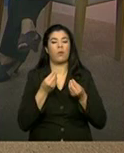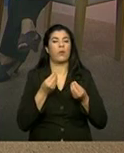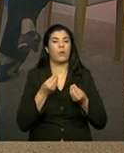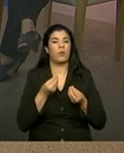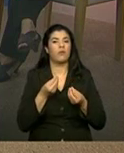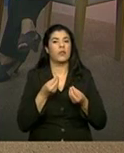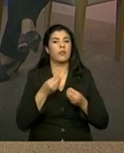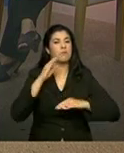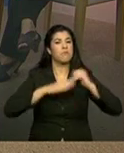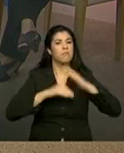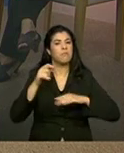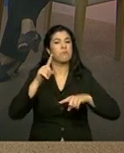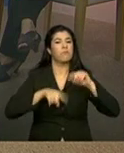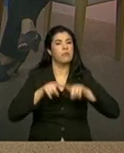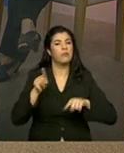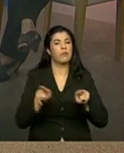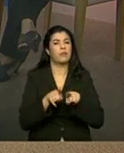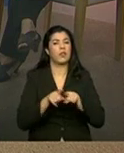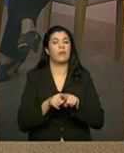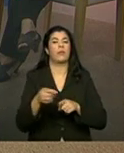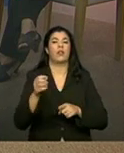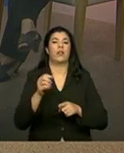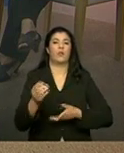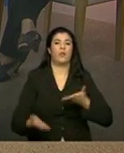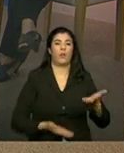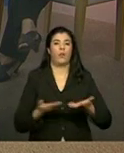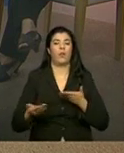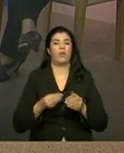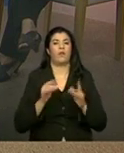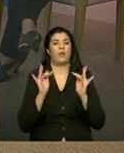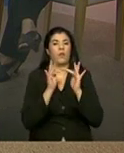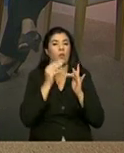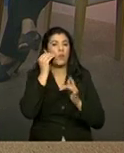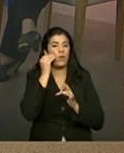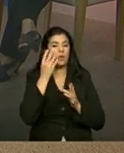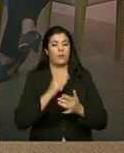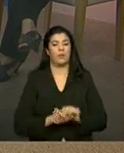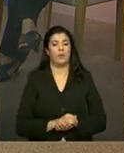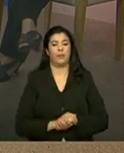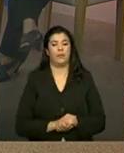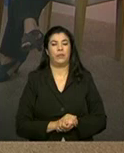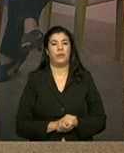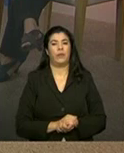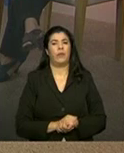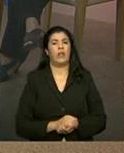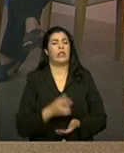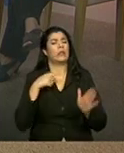na execução do serviço de convivência. E Liliane, se são ações diferentes, há equipe